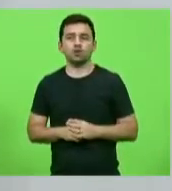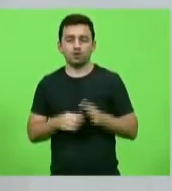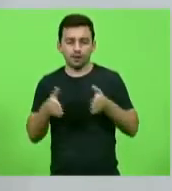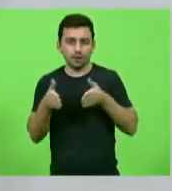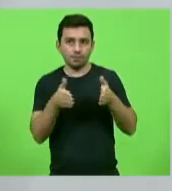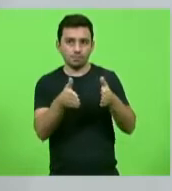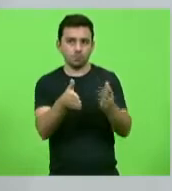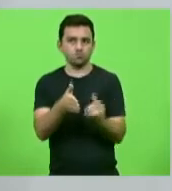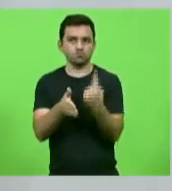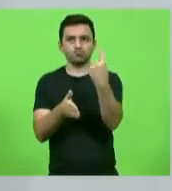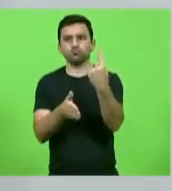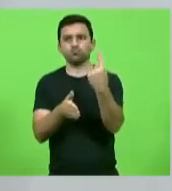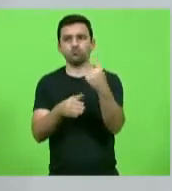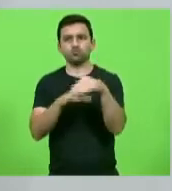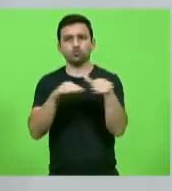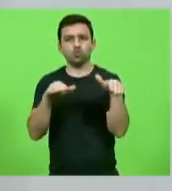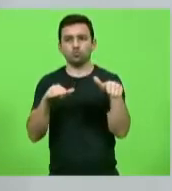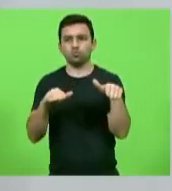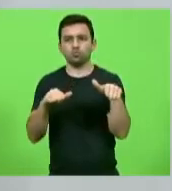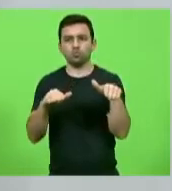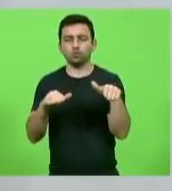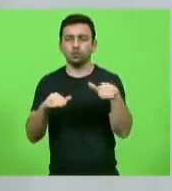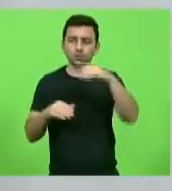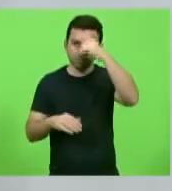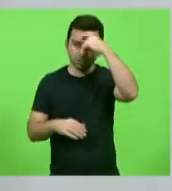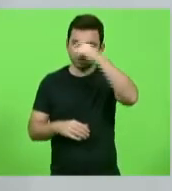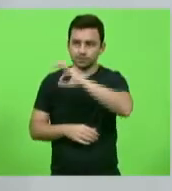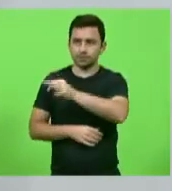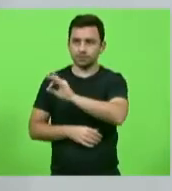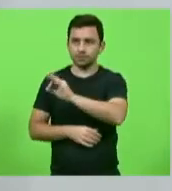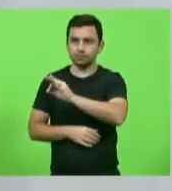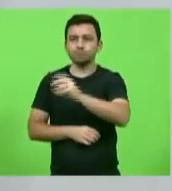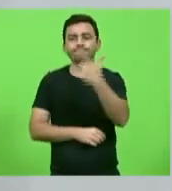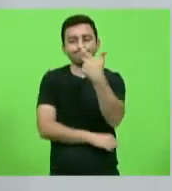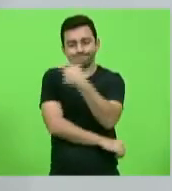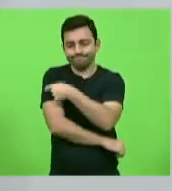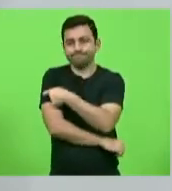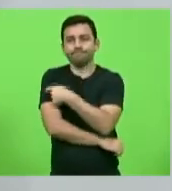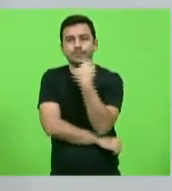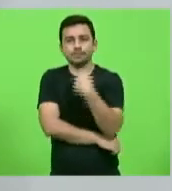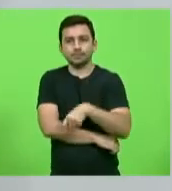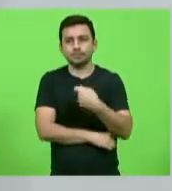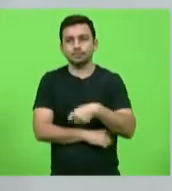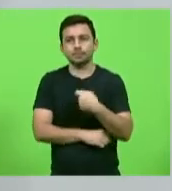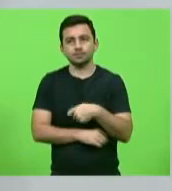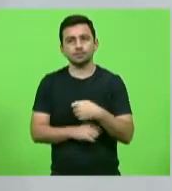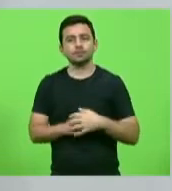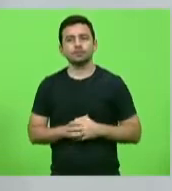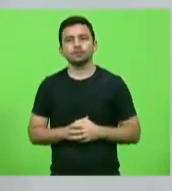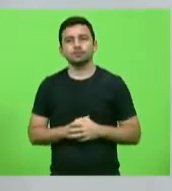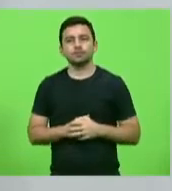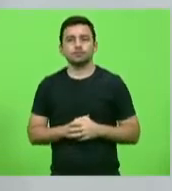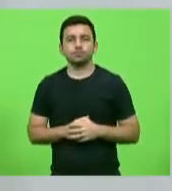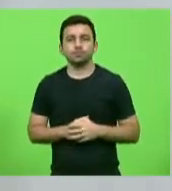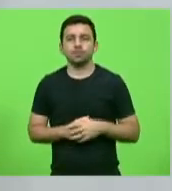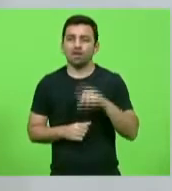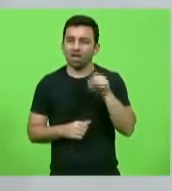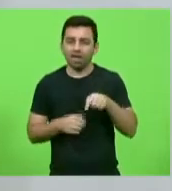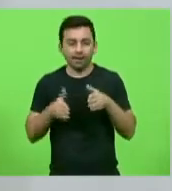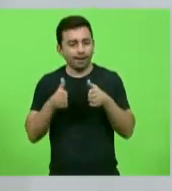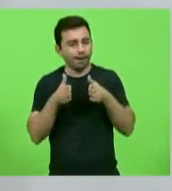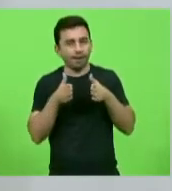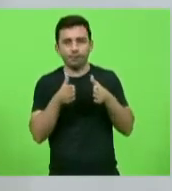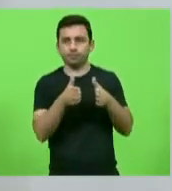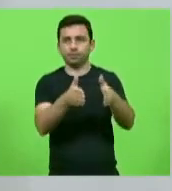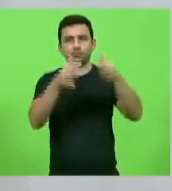que nós temos é, sem dúvida nenhuma, deputado Maurício, a vacinação. Este é a única